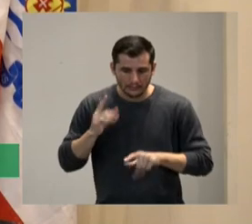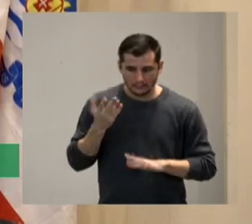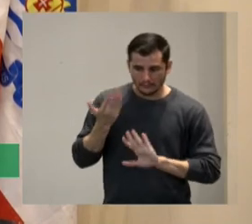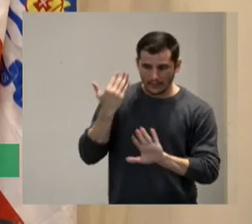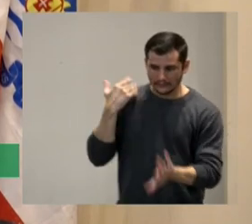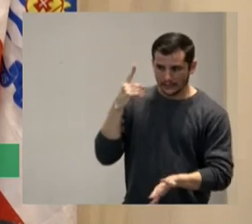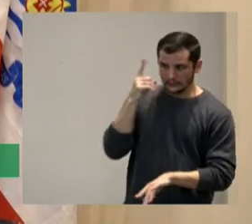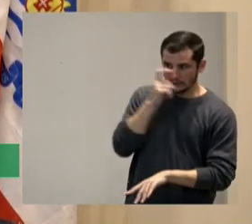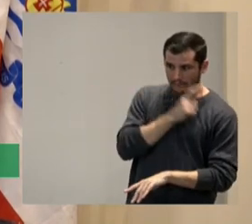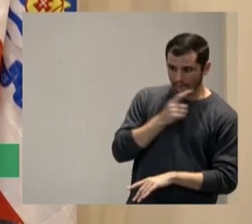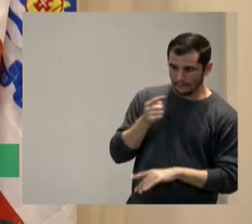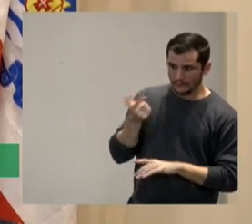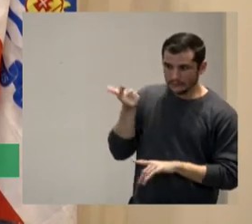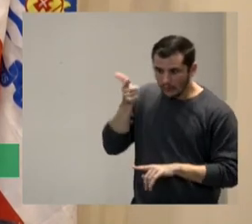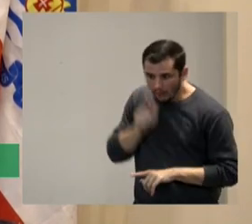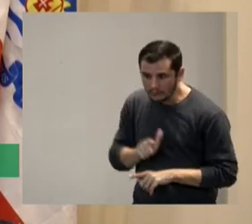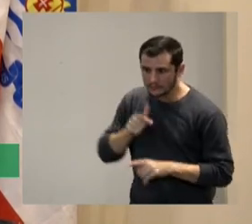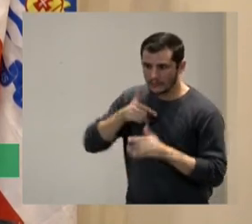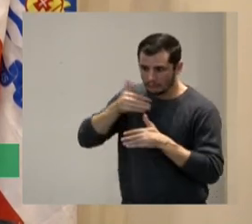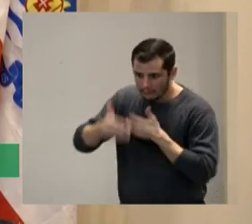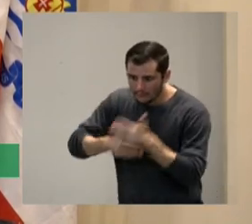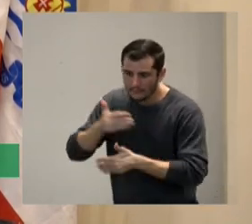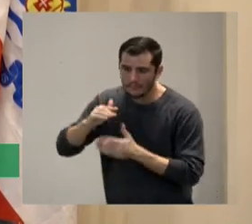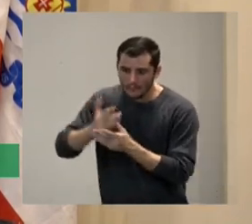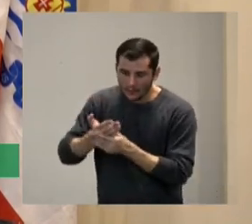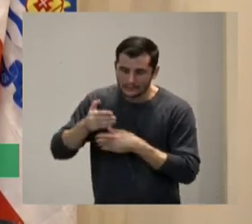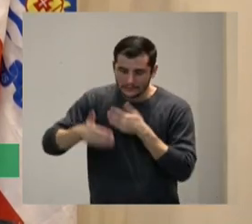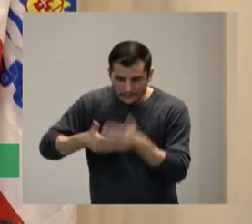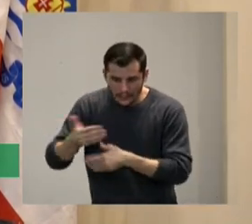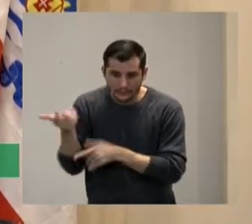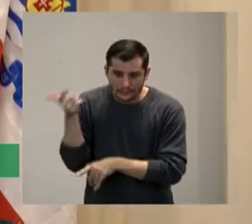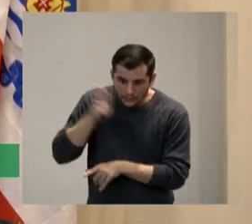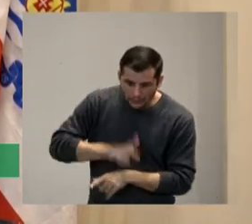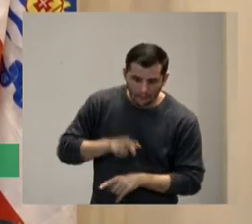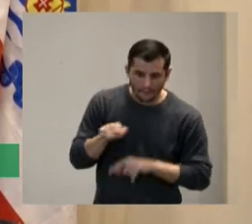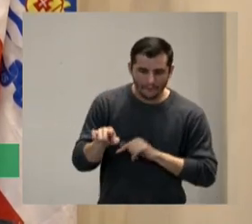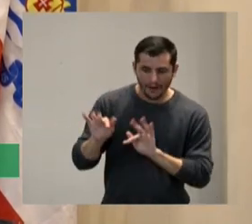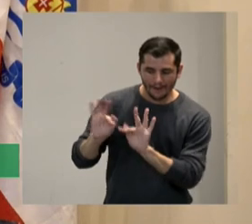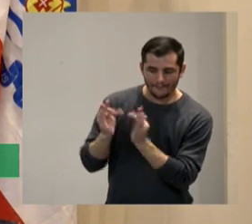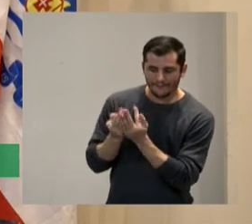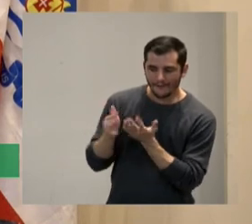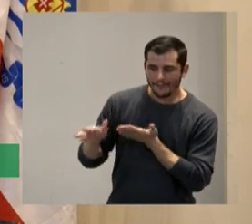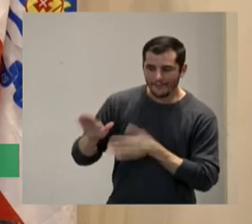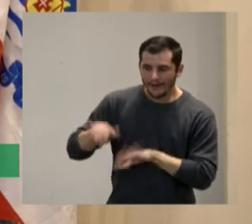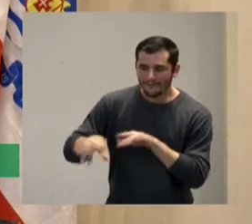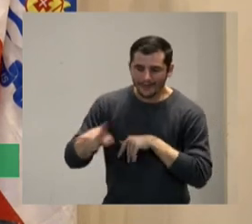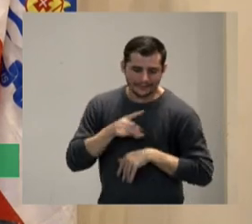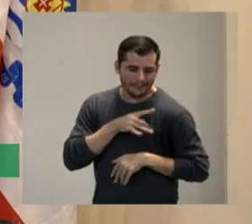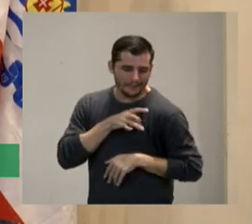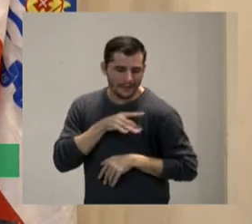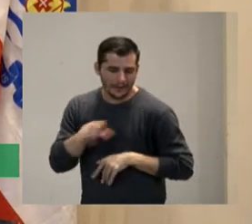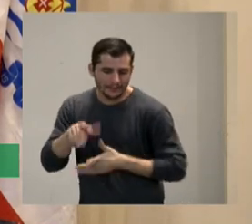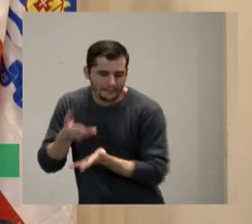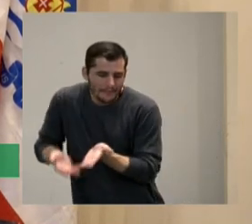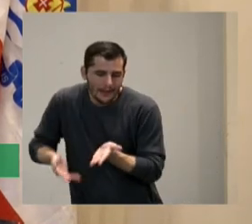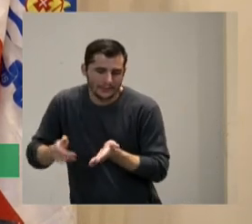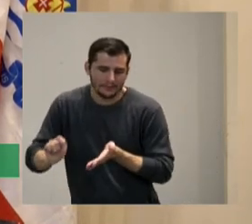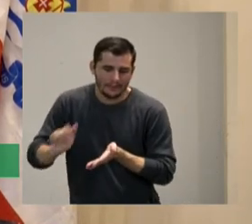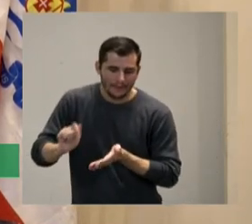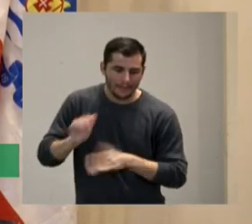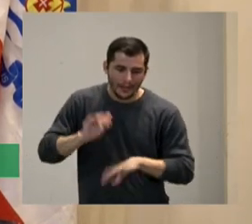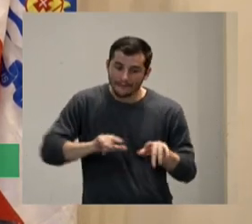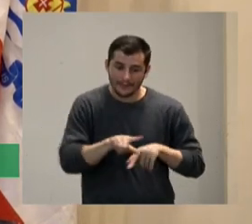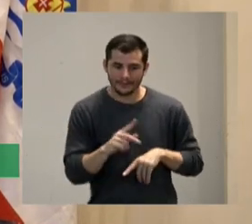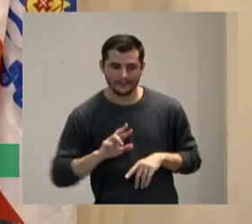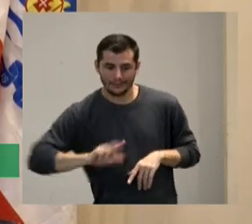de novo né tinha que passar por todo o processo e as famílias tinham um pouco de medo porque não era às vezes nem da empresa o medo era